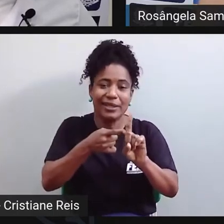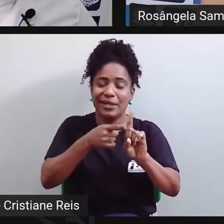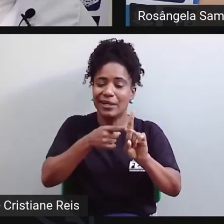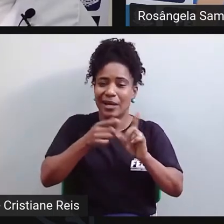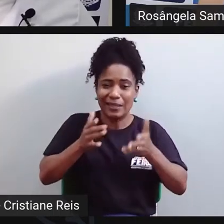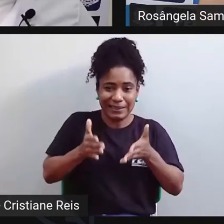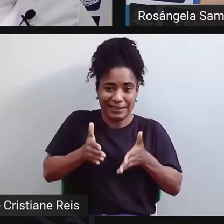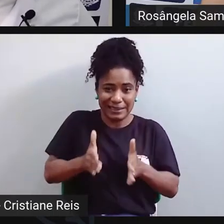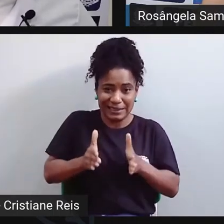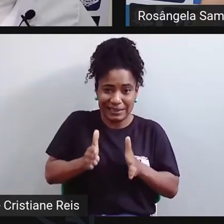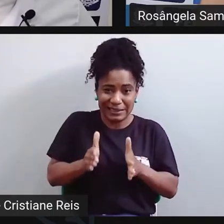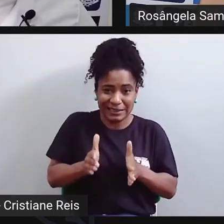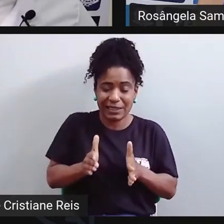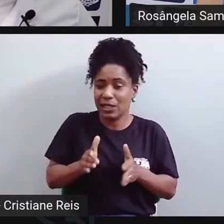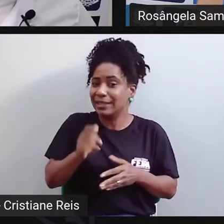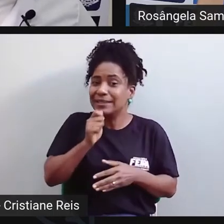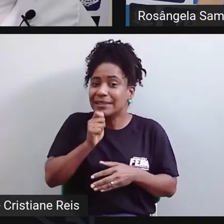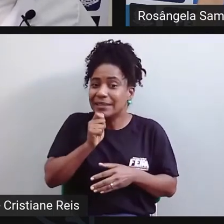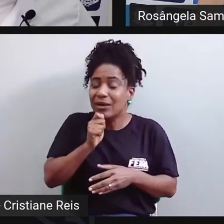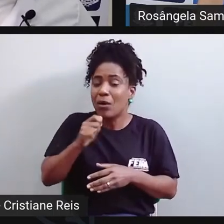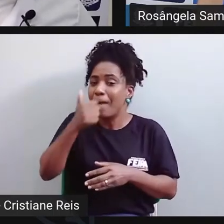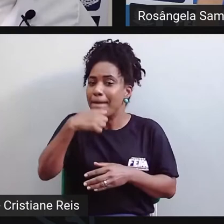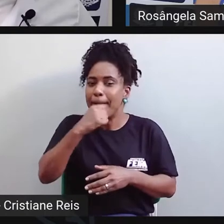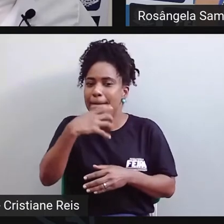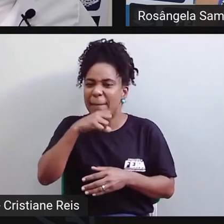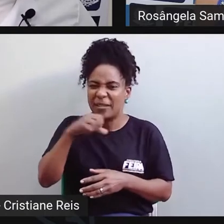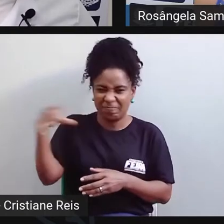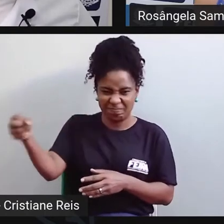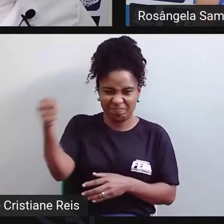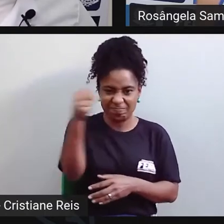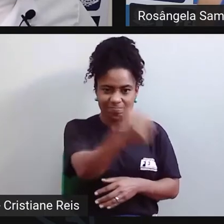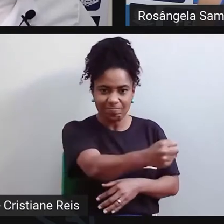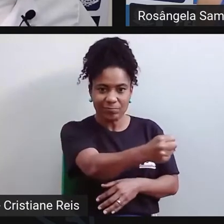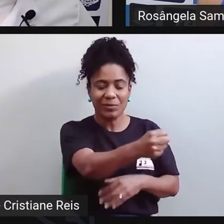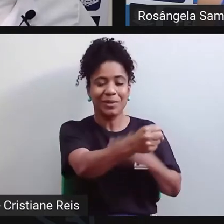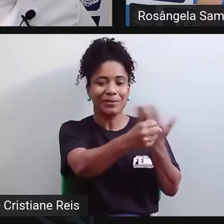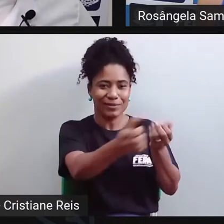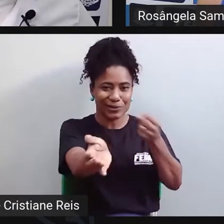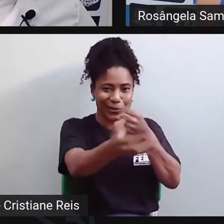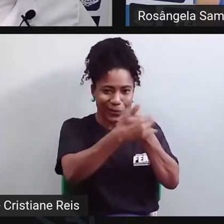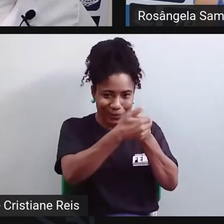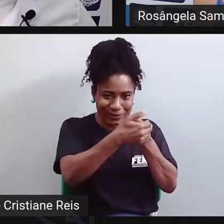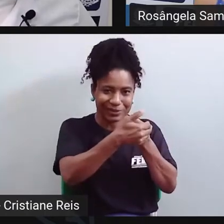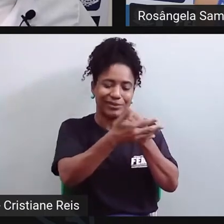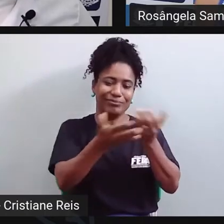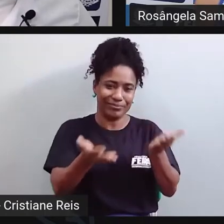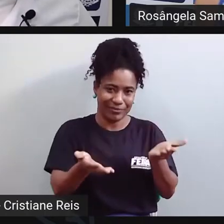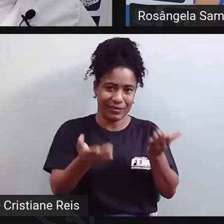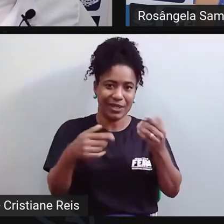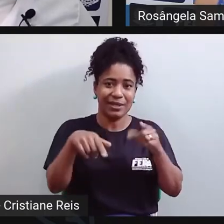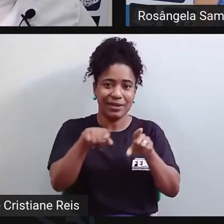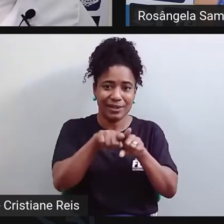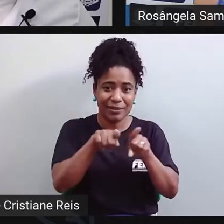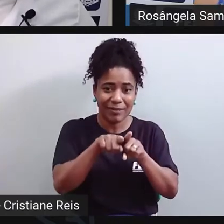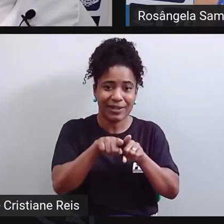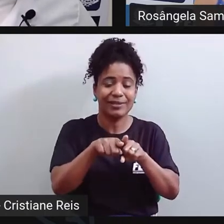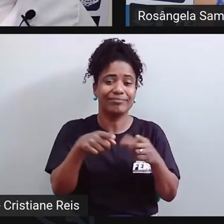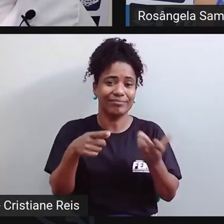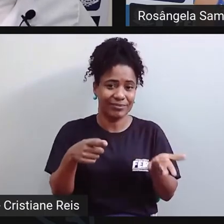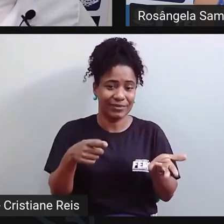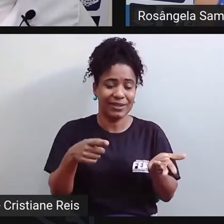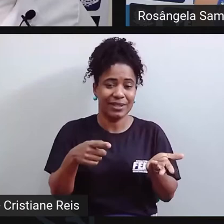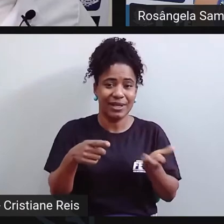pessoa aparecesse. Iam para o hospital psiquiátrico. Lá dentro, nós tínhamos, muitas vezes,